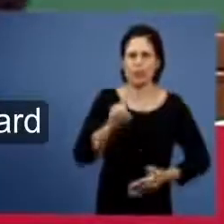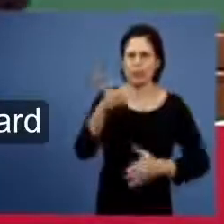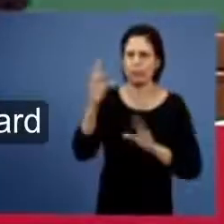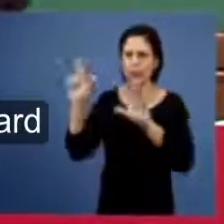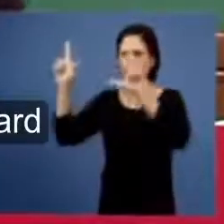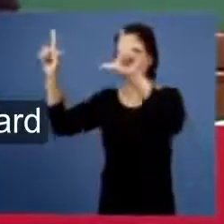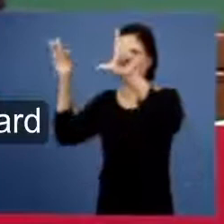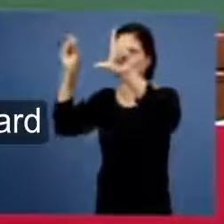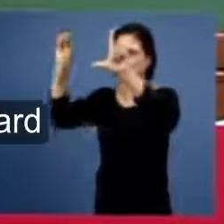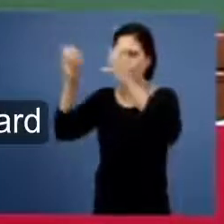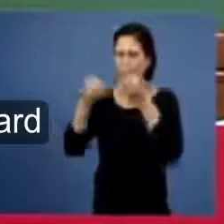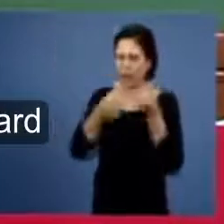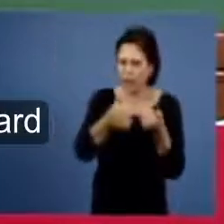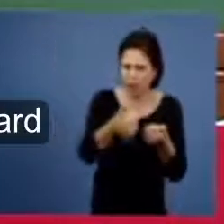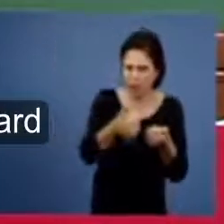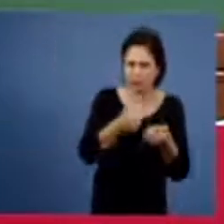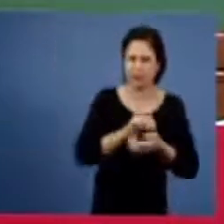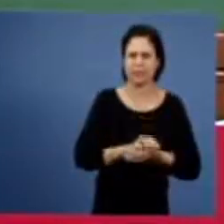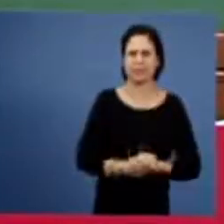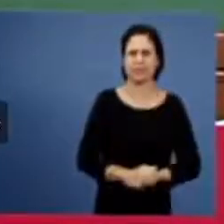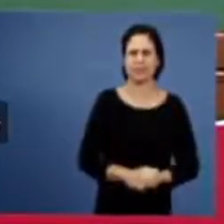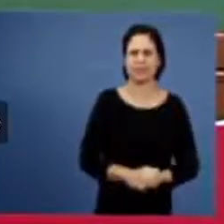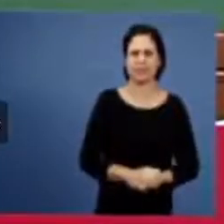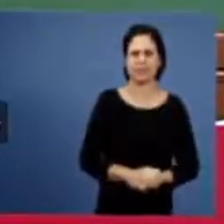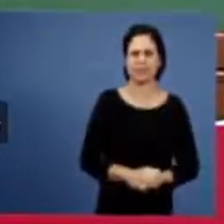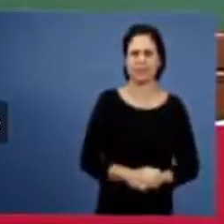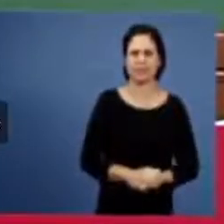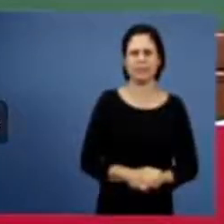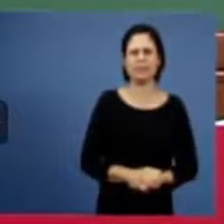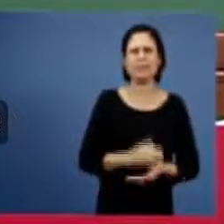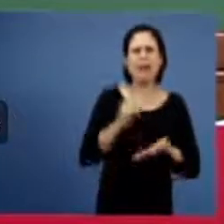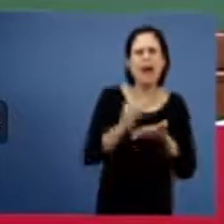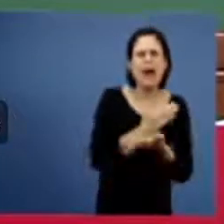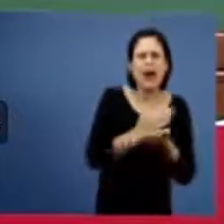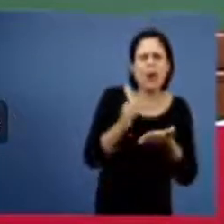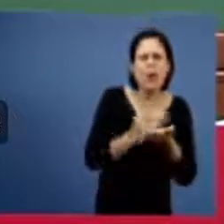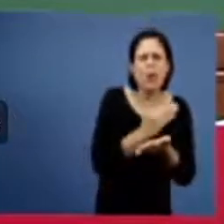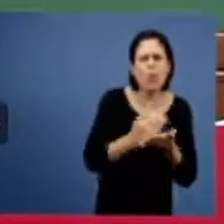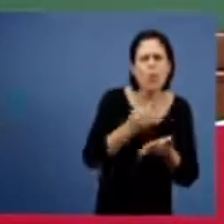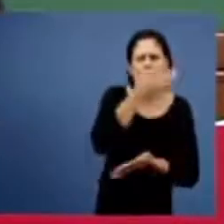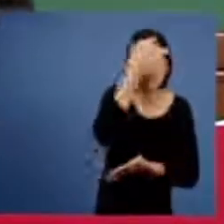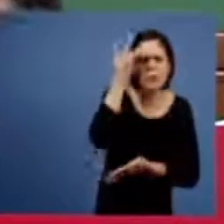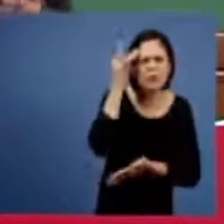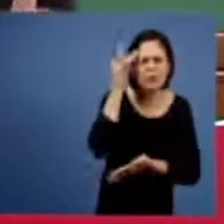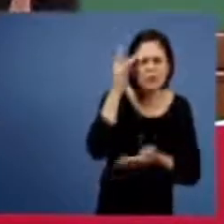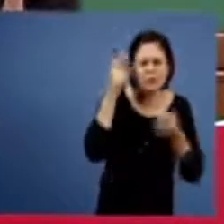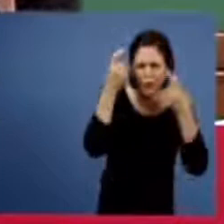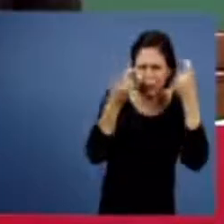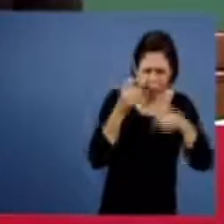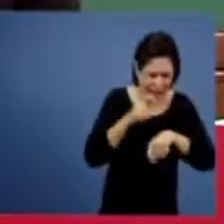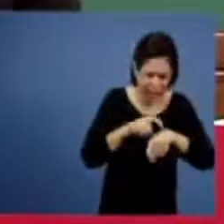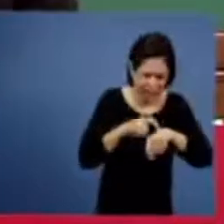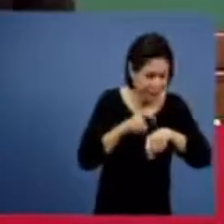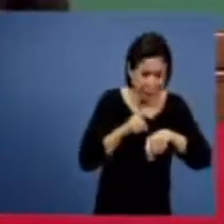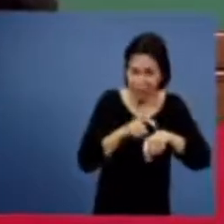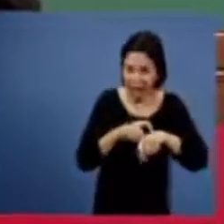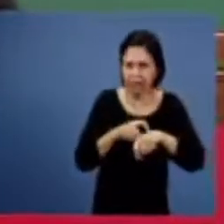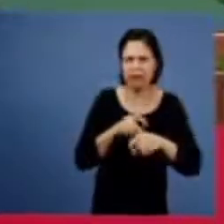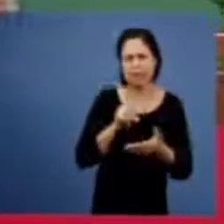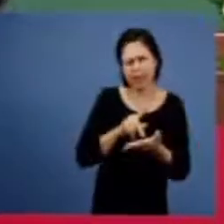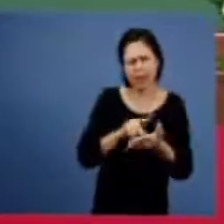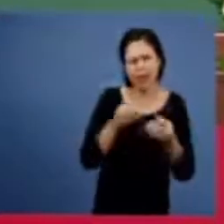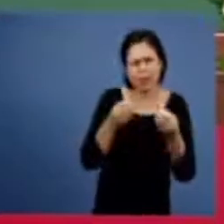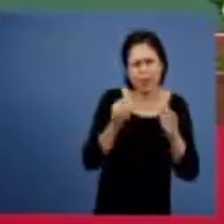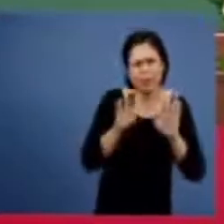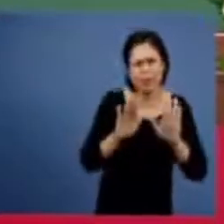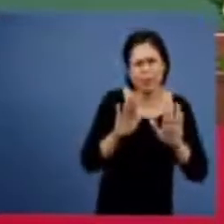quadro certo ficará no quadro algumas pessoas tem preocupação do tempo e é verdade mas